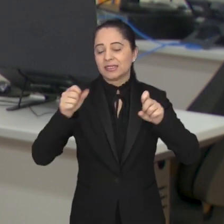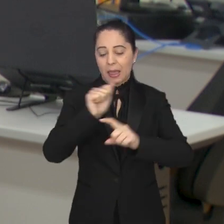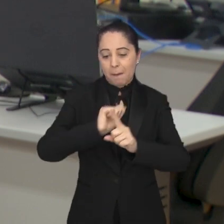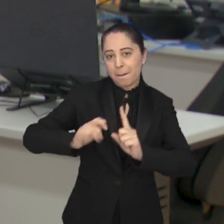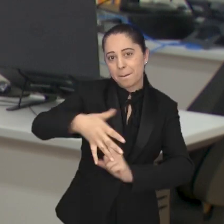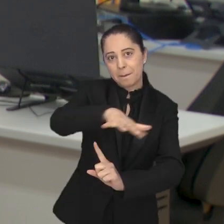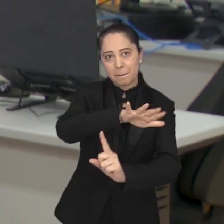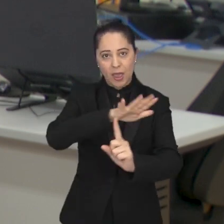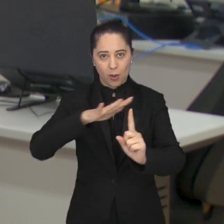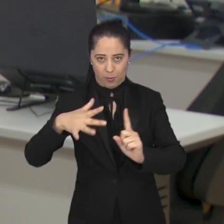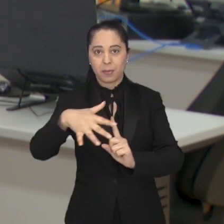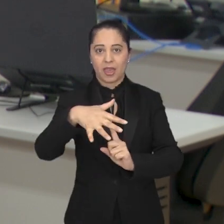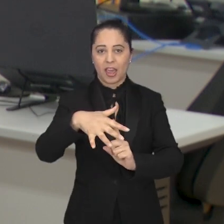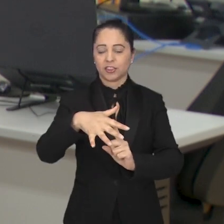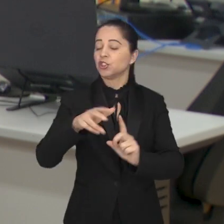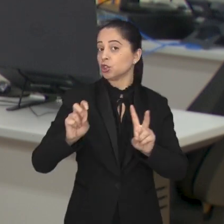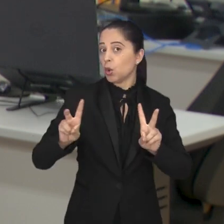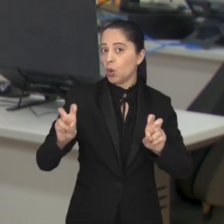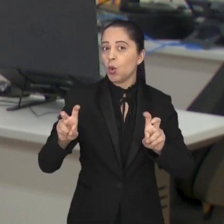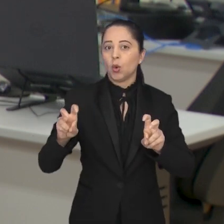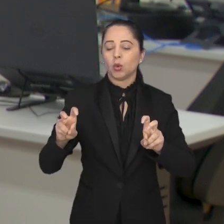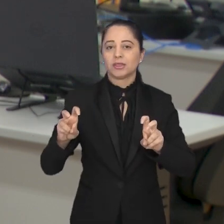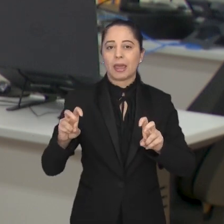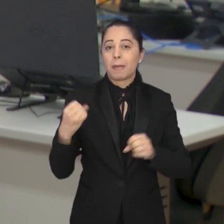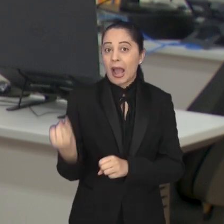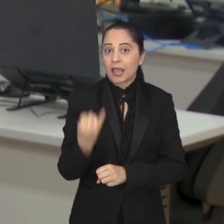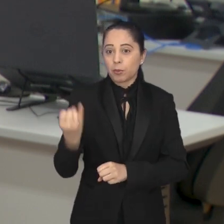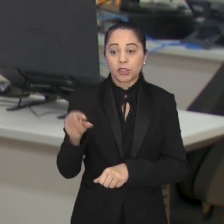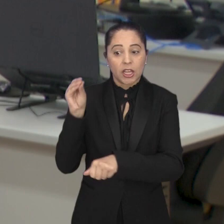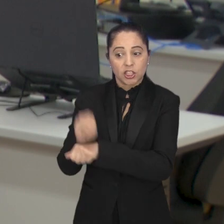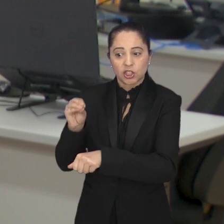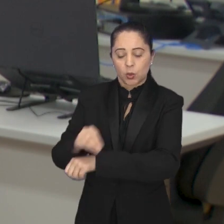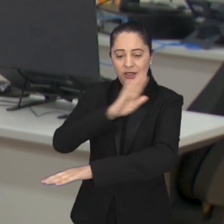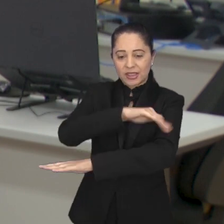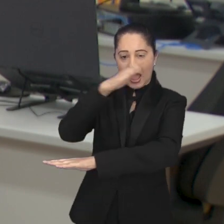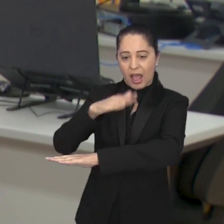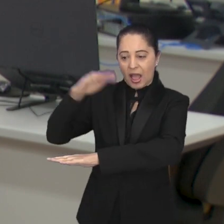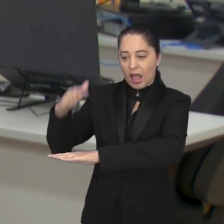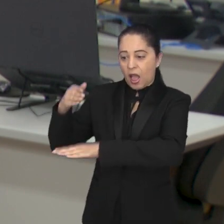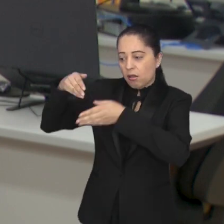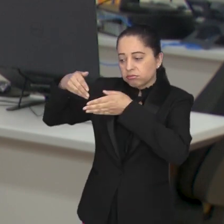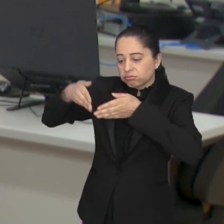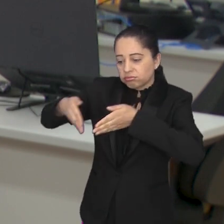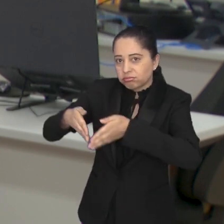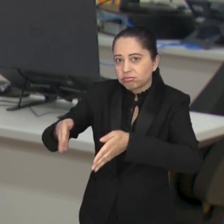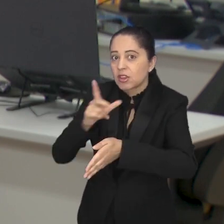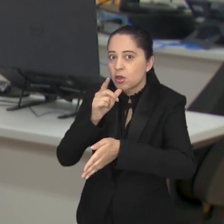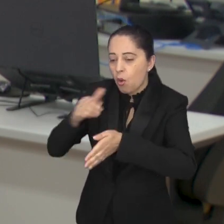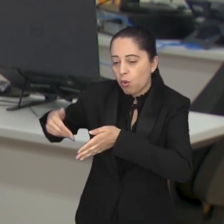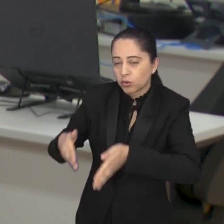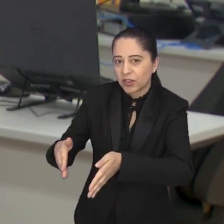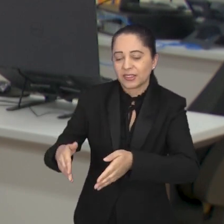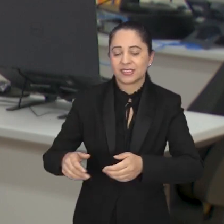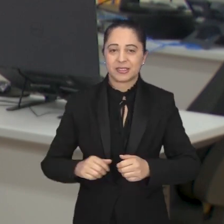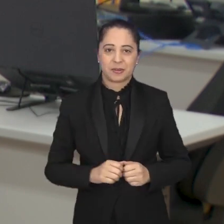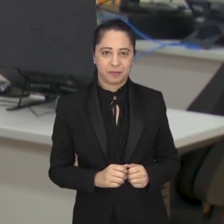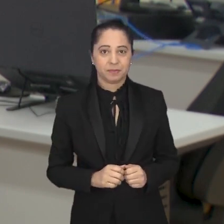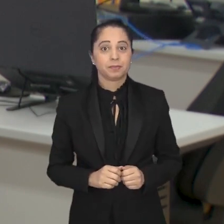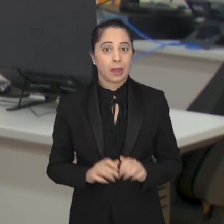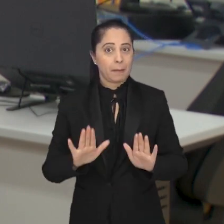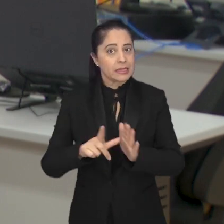o meio ambiente, que vai falar a respeito da importância das nascentes de São José. Os detalhes você confere já já.